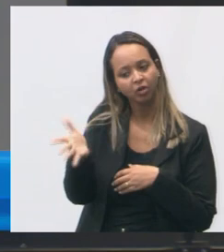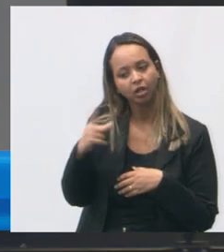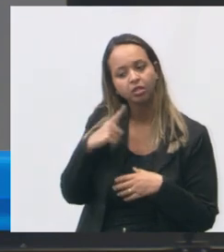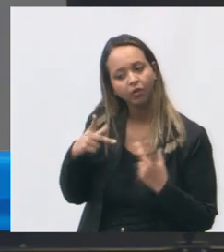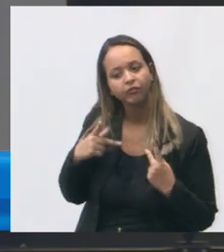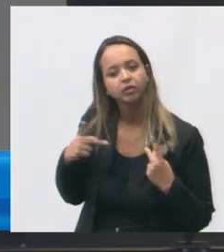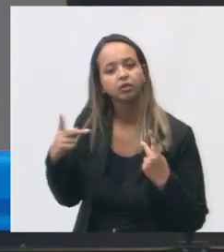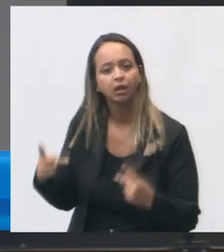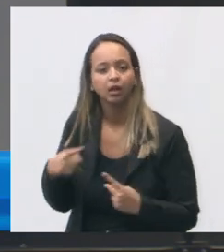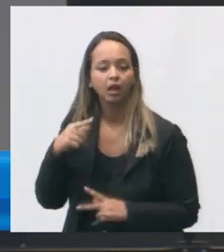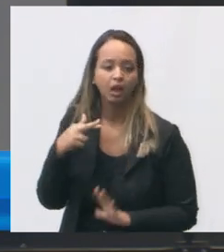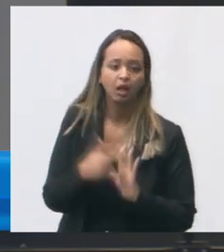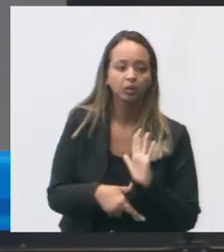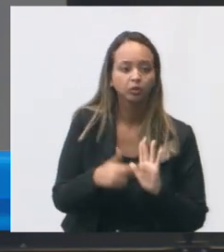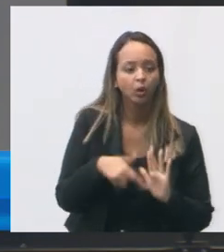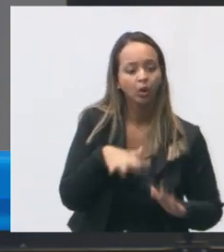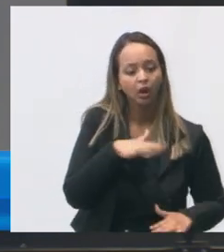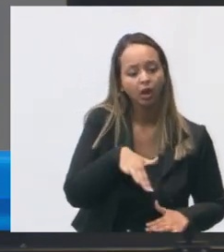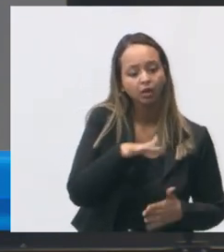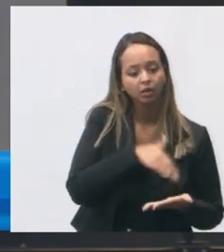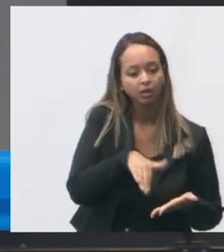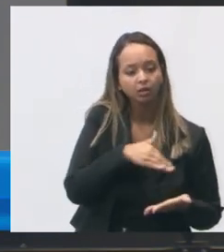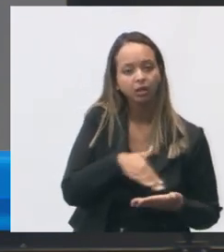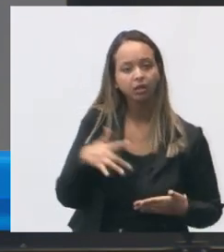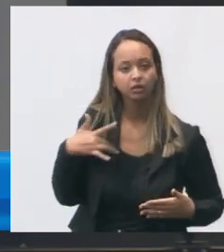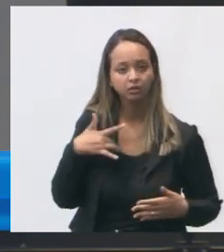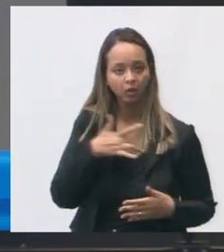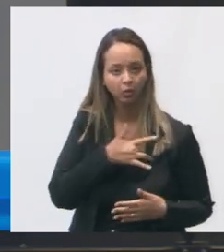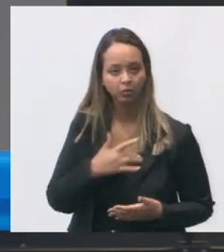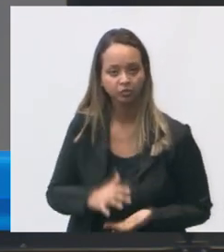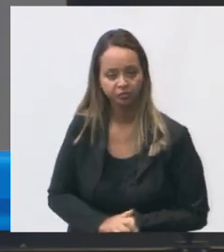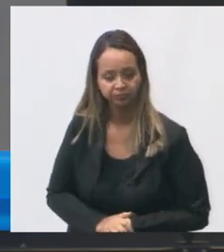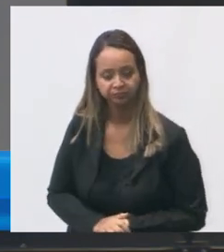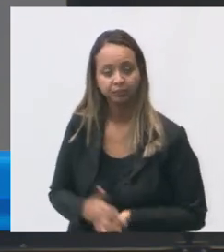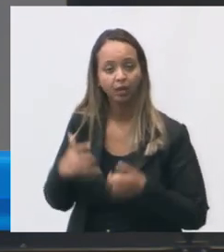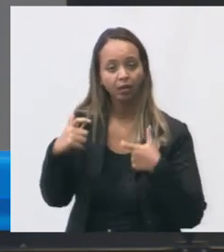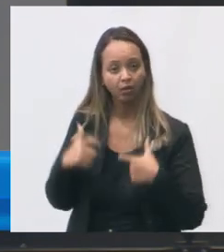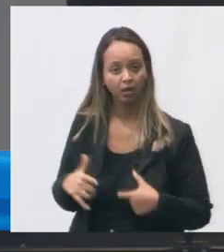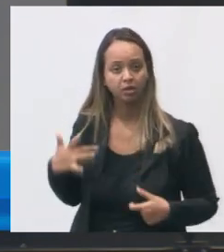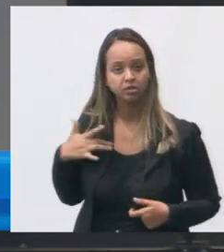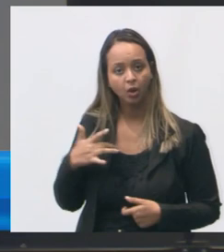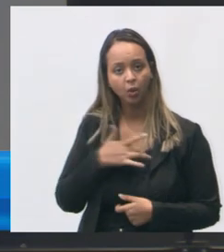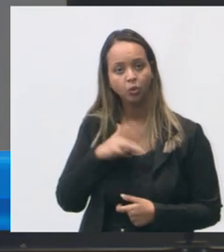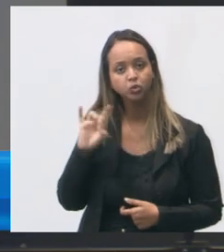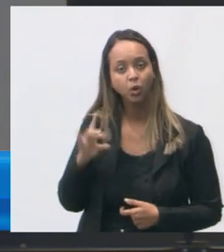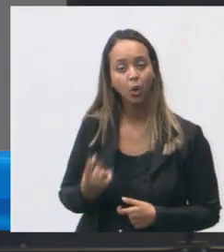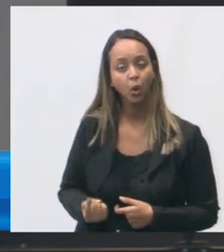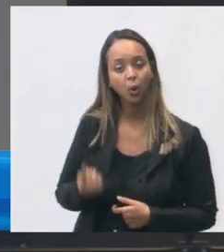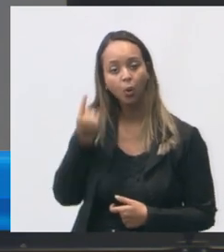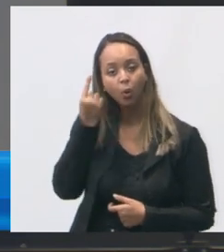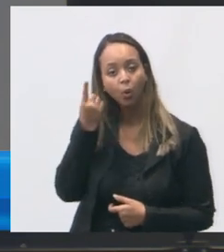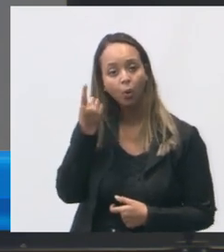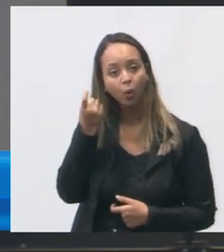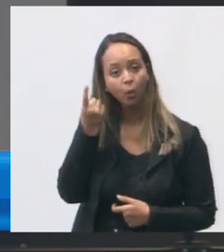relatório está na secretaria de saúde das unidades de saúde só uma nós conseguimos